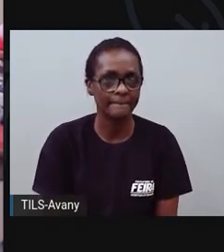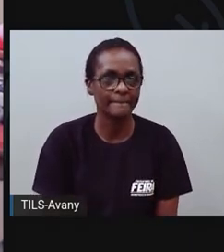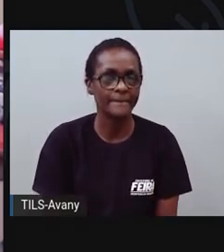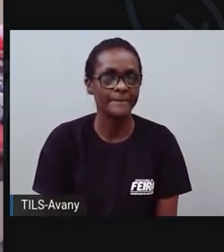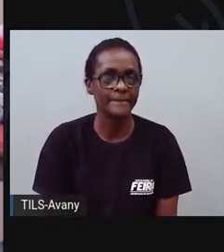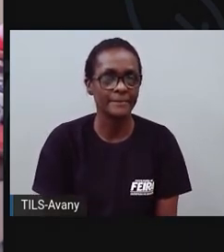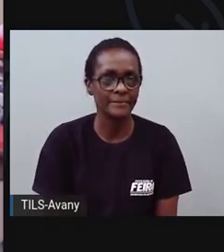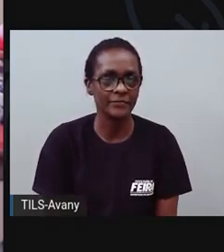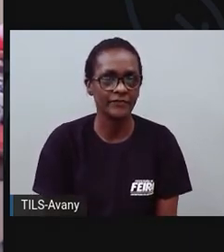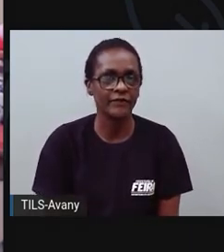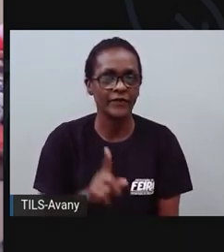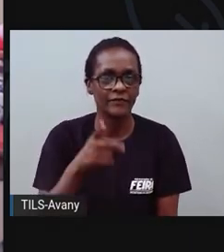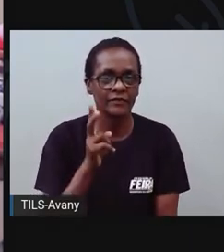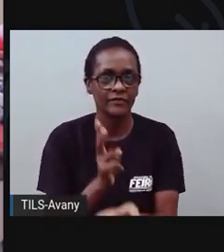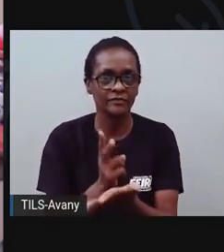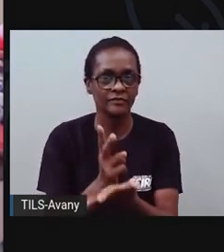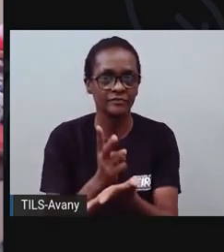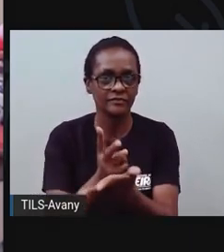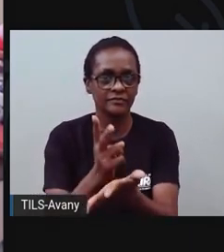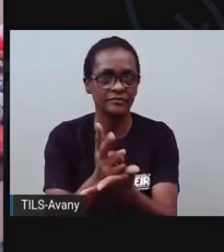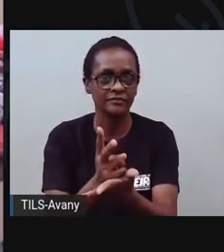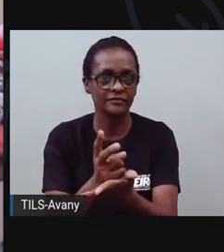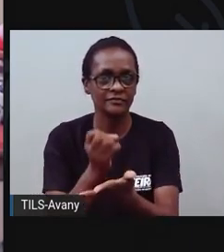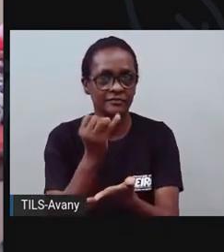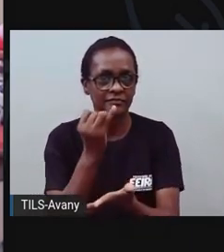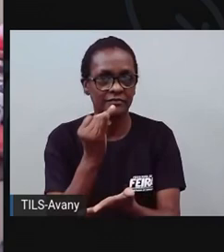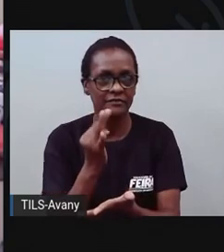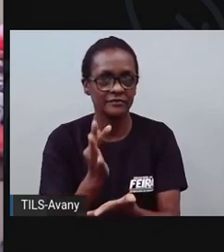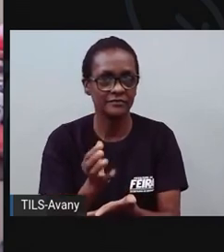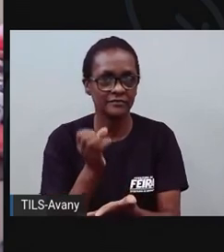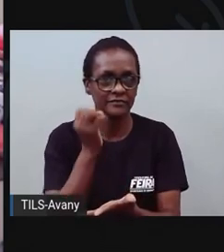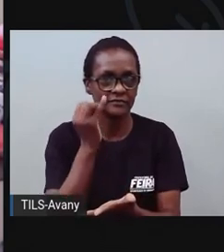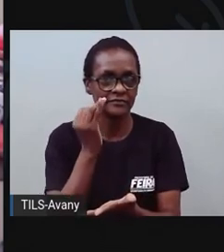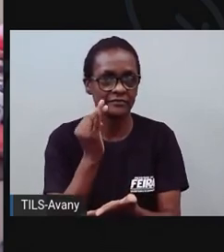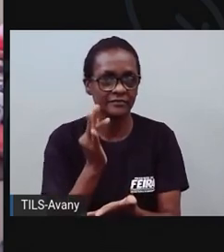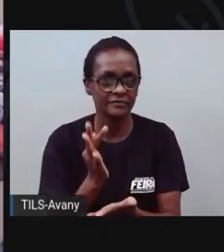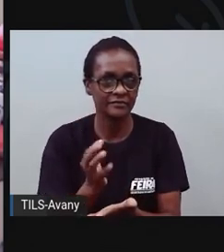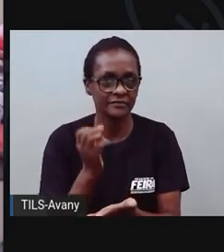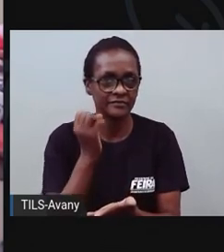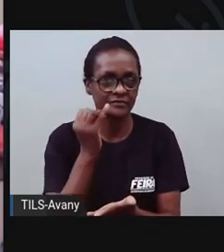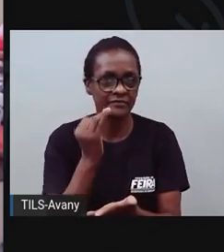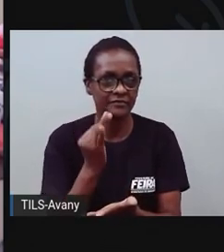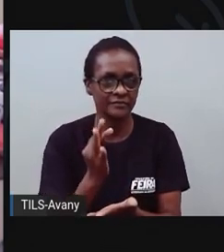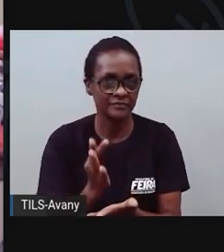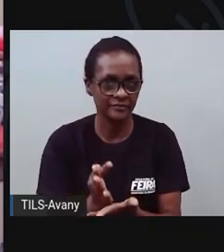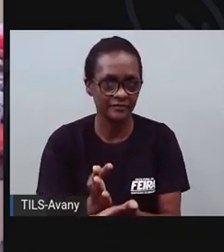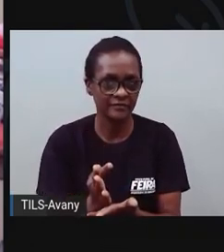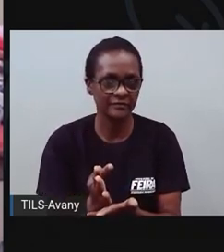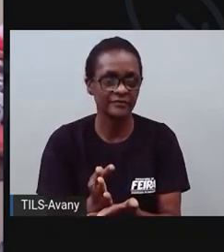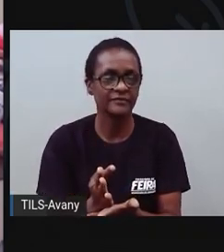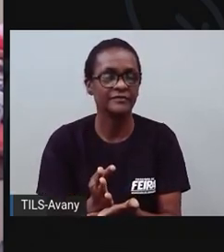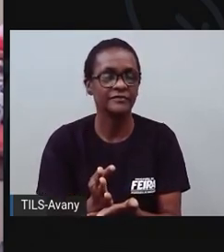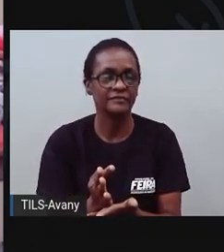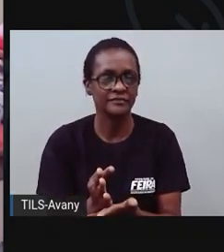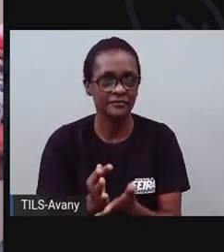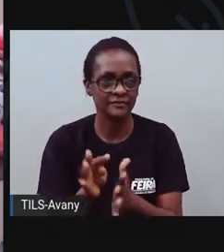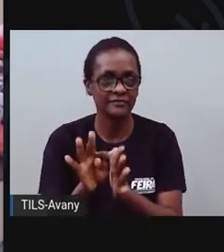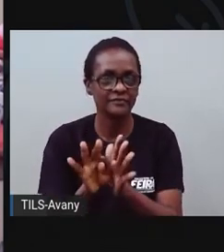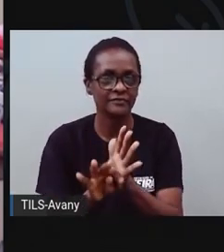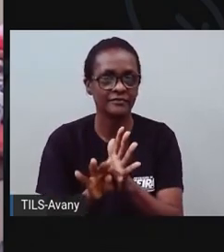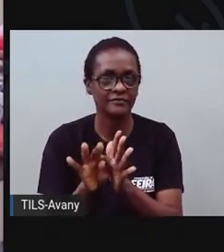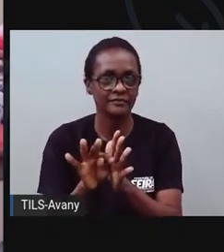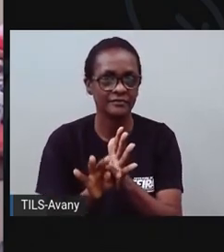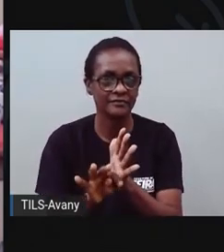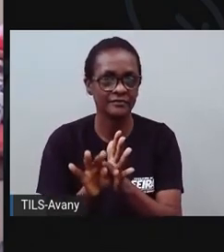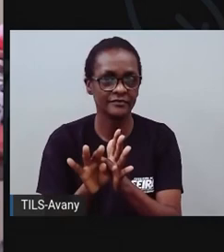E aí continua. Aí ele vai detalhar essa notícia. Vai pro corpo aí do texto. Entre